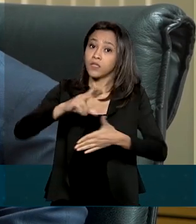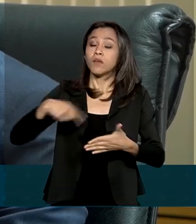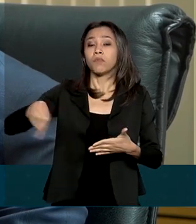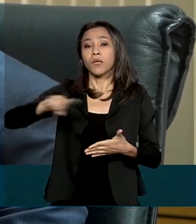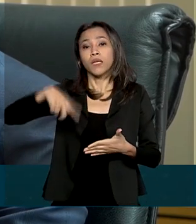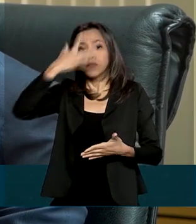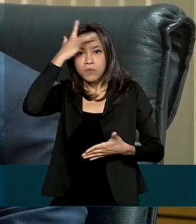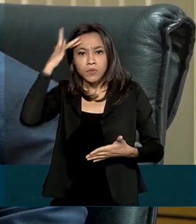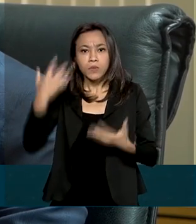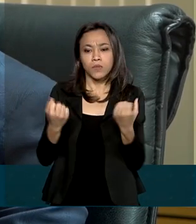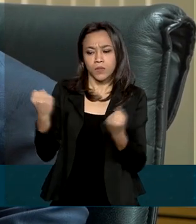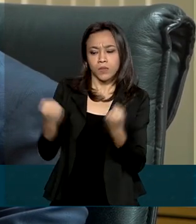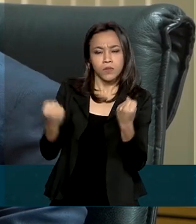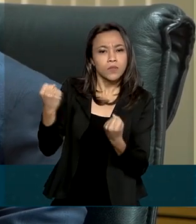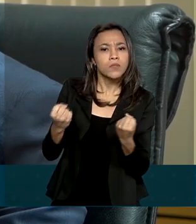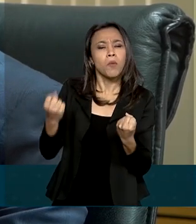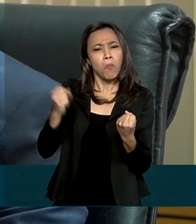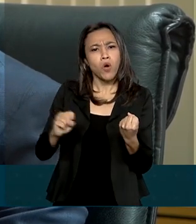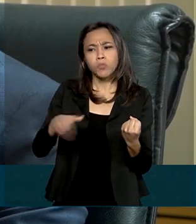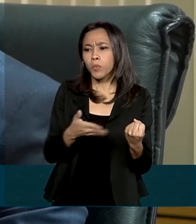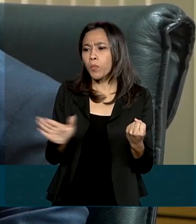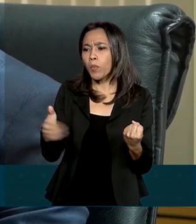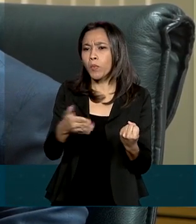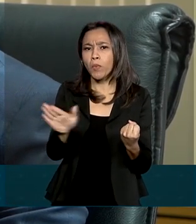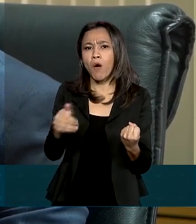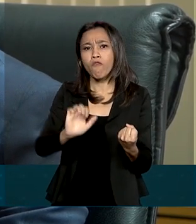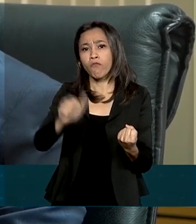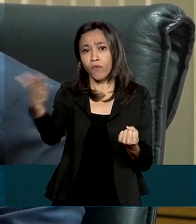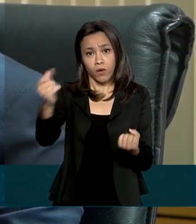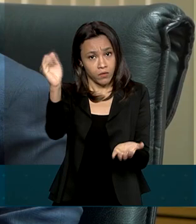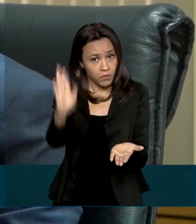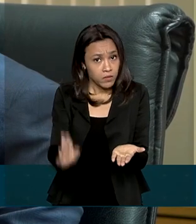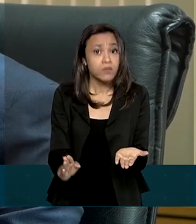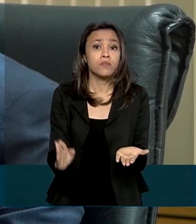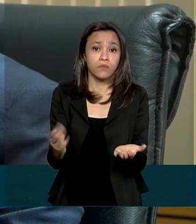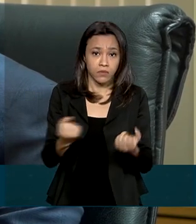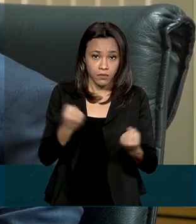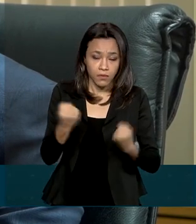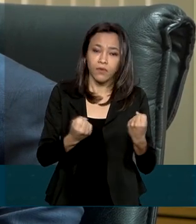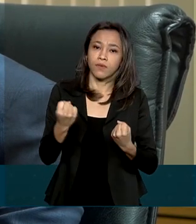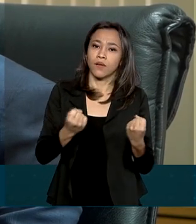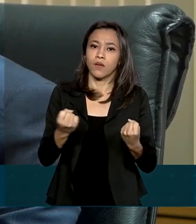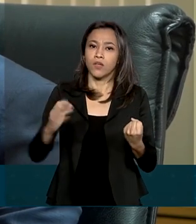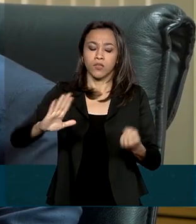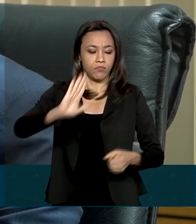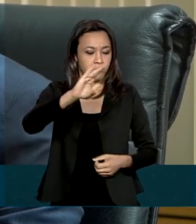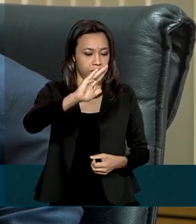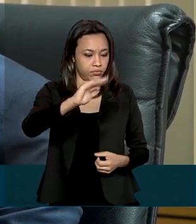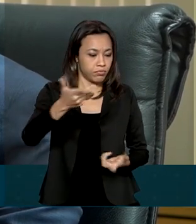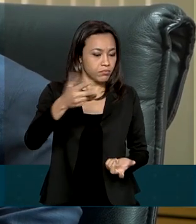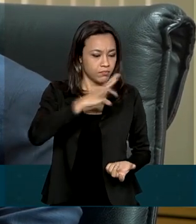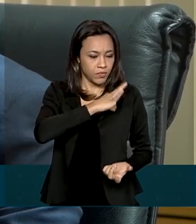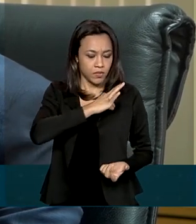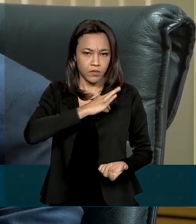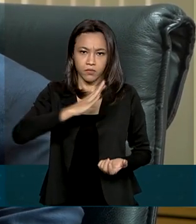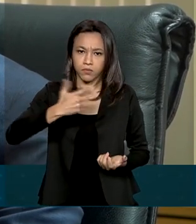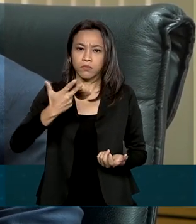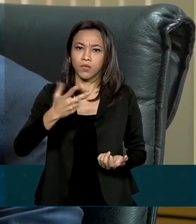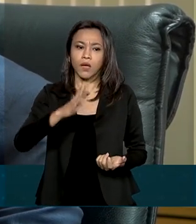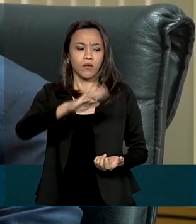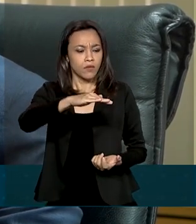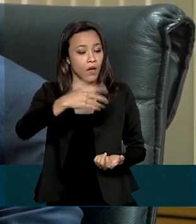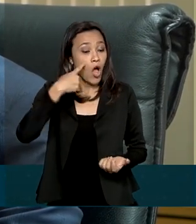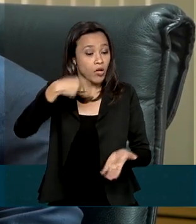e proprietários de veículos possam circular fora do Brasil, e ao serem abordados pela fiscalização de trânsito,